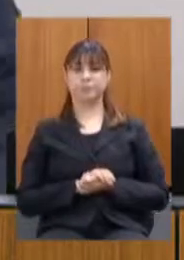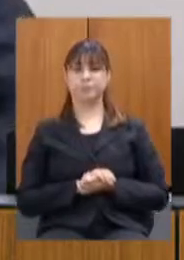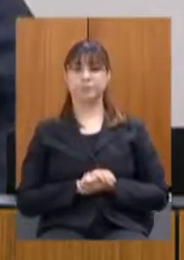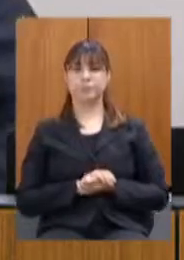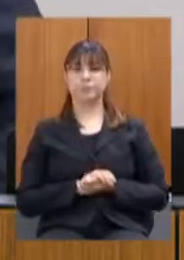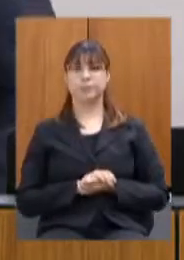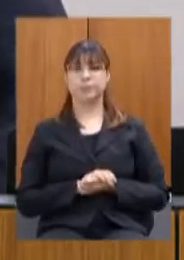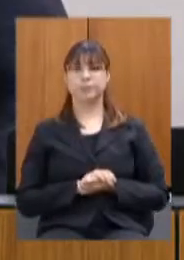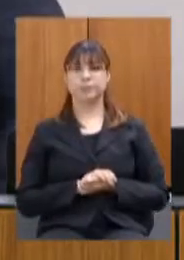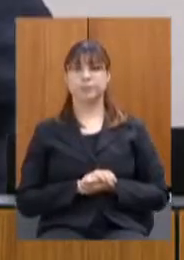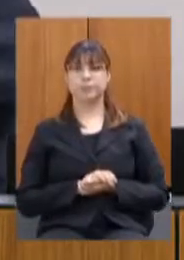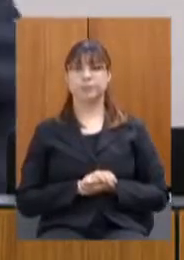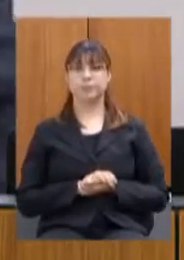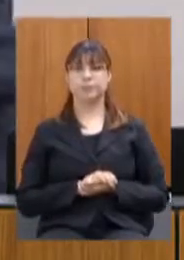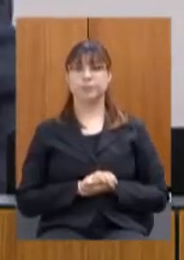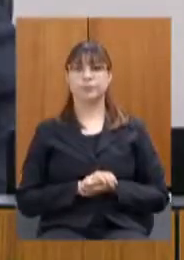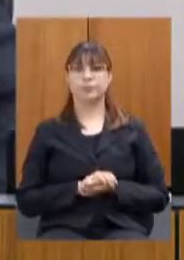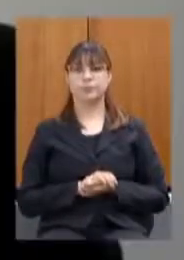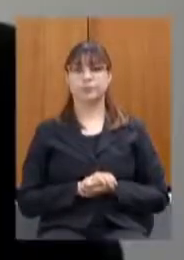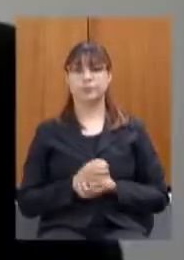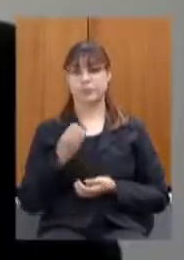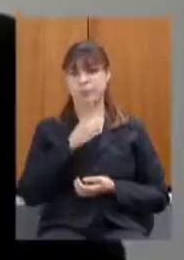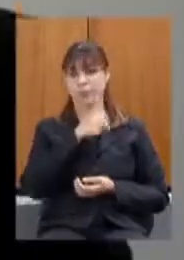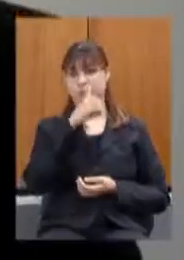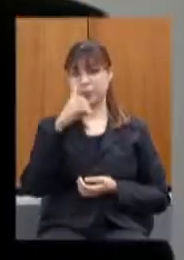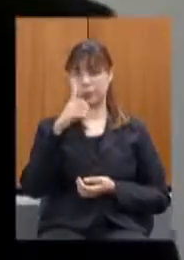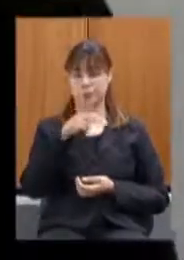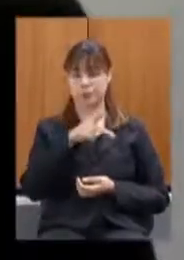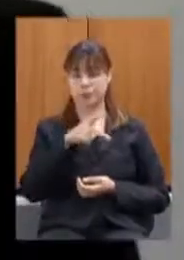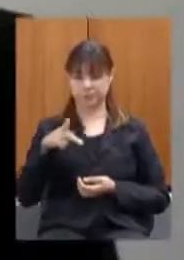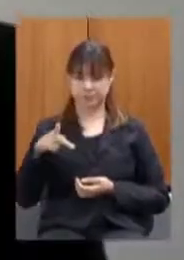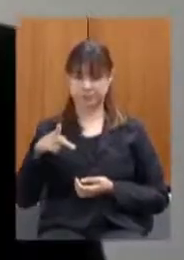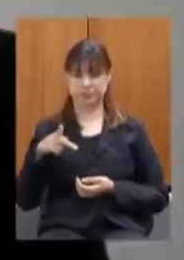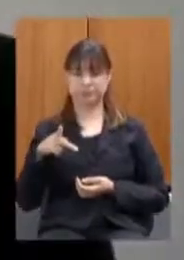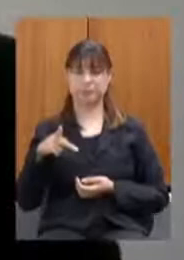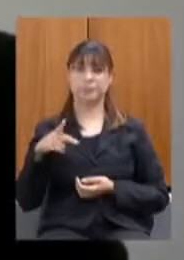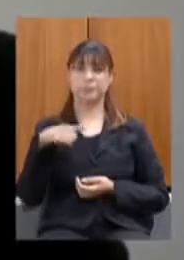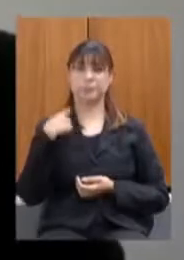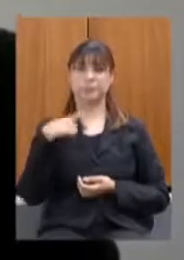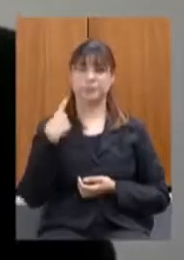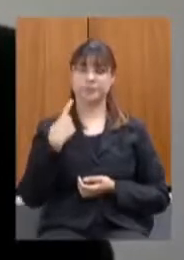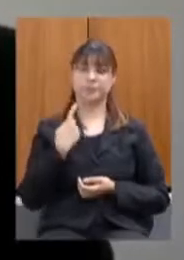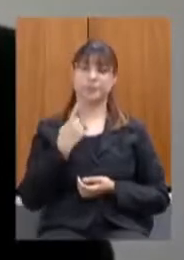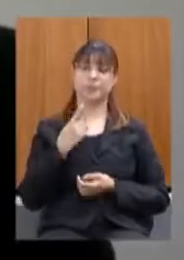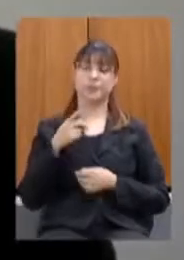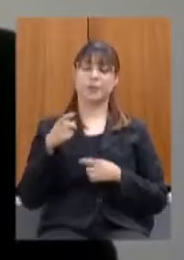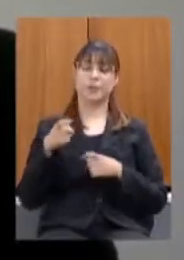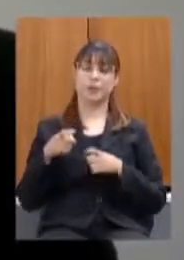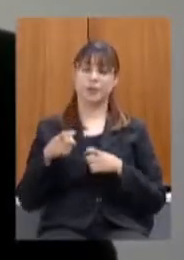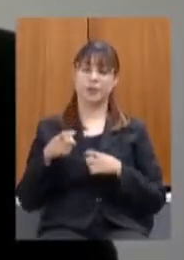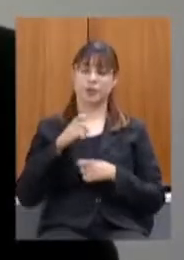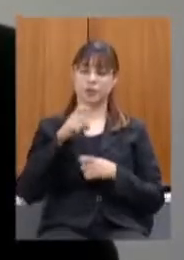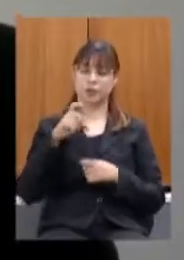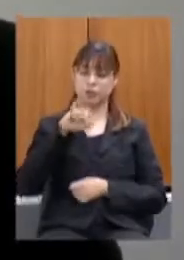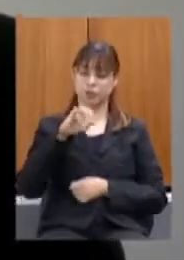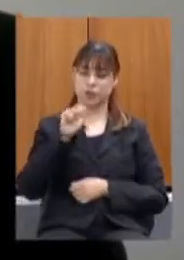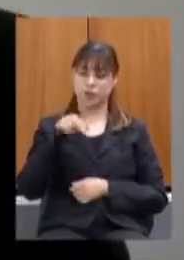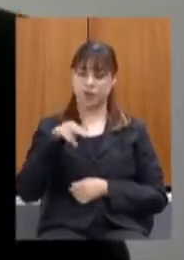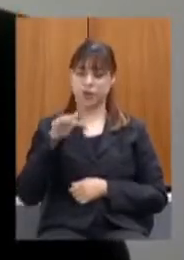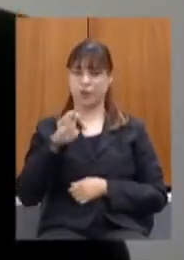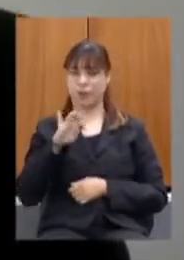bom dia bom dia presidente deputado Jean Freire bom dia